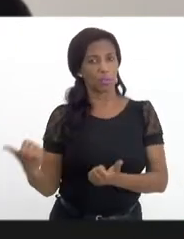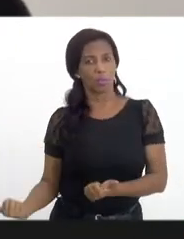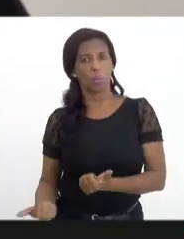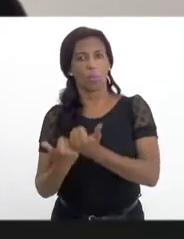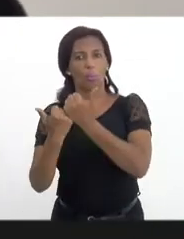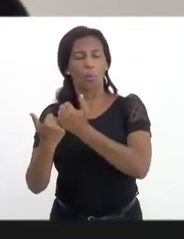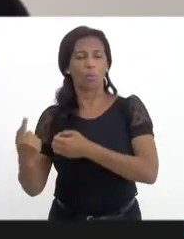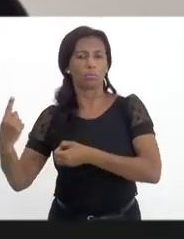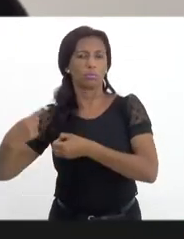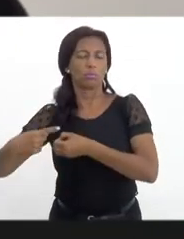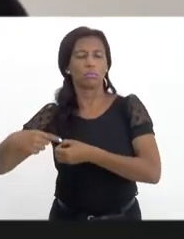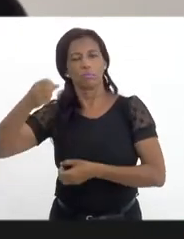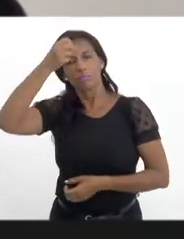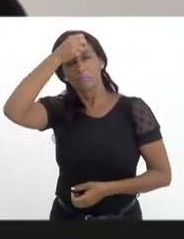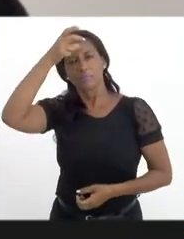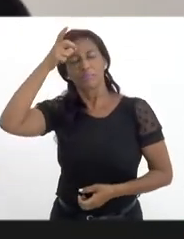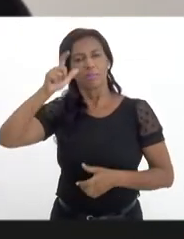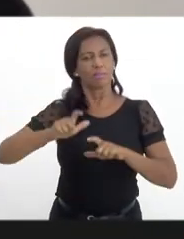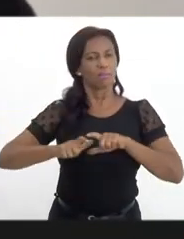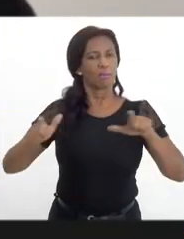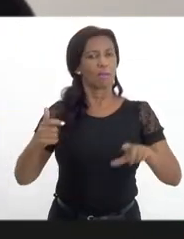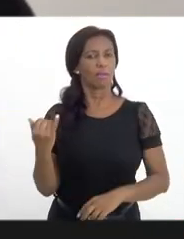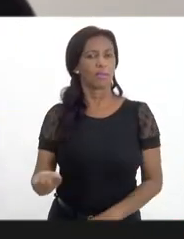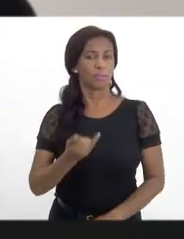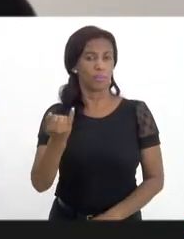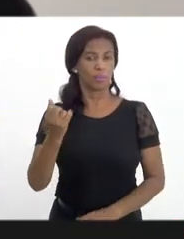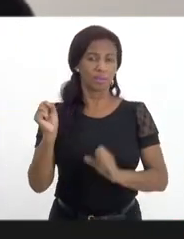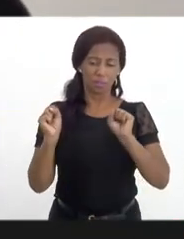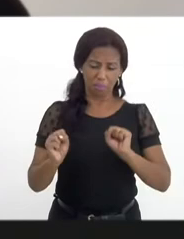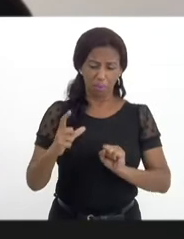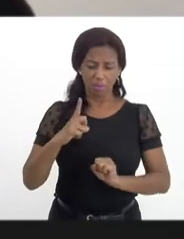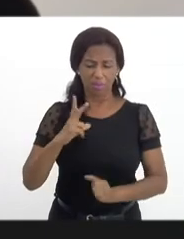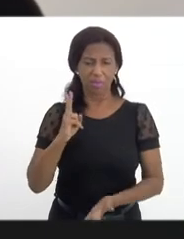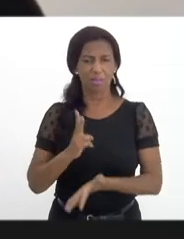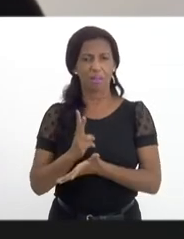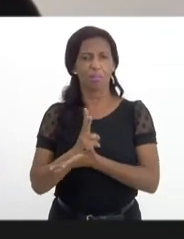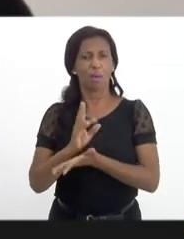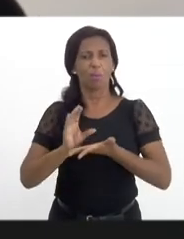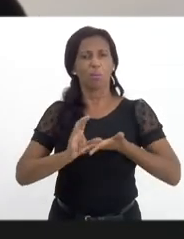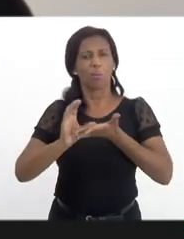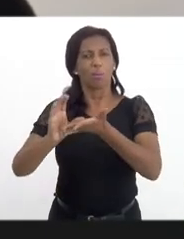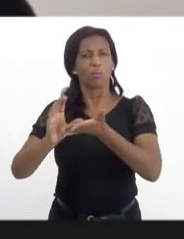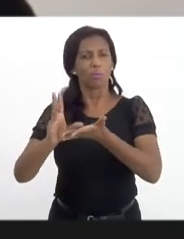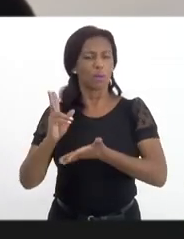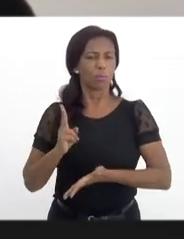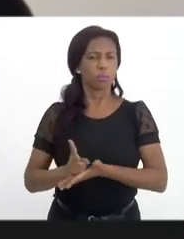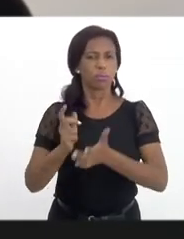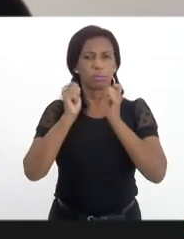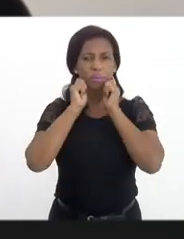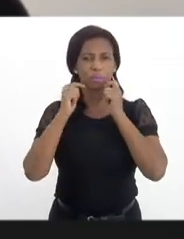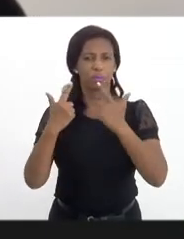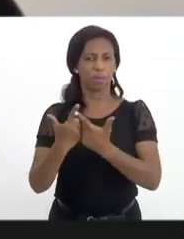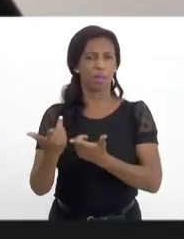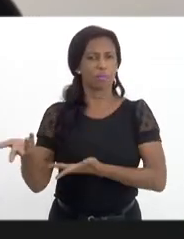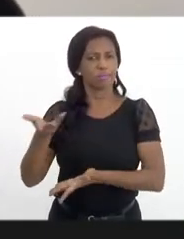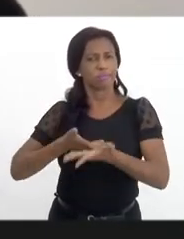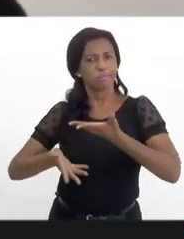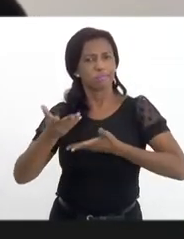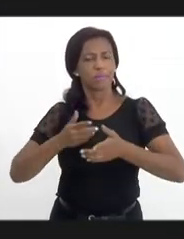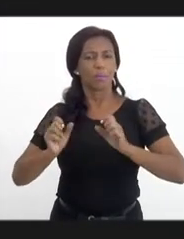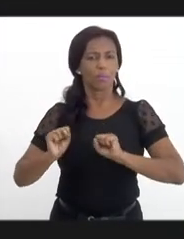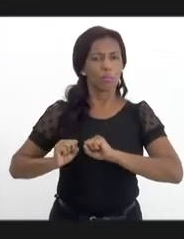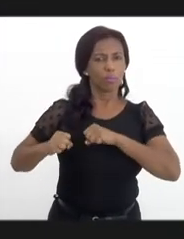municípios, será de grande relevância, que pode contar sempre com a comissão permanente aqui da Casa, para que possamos